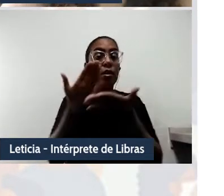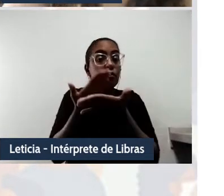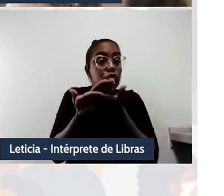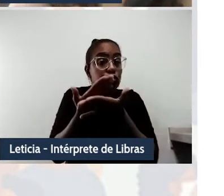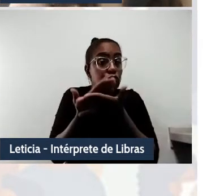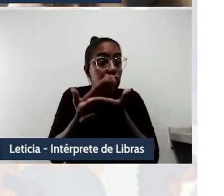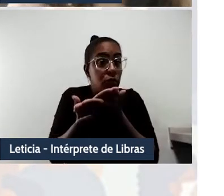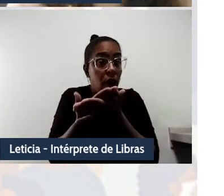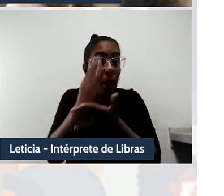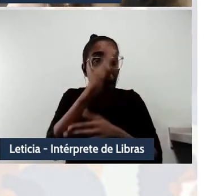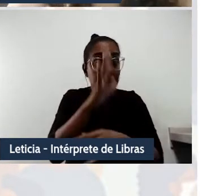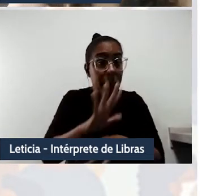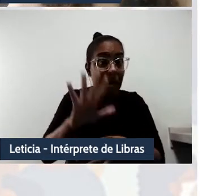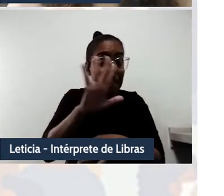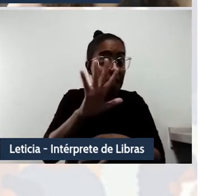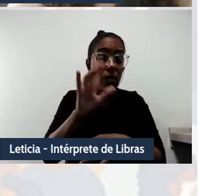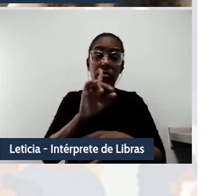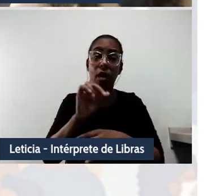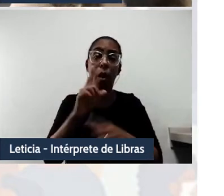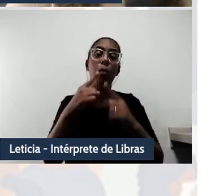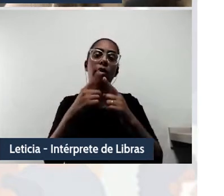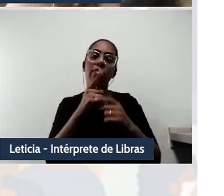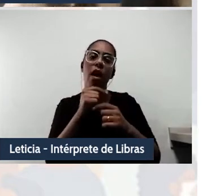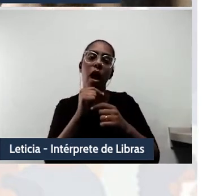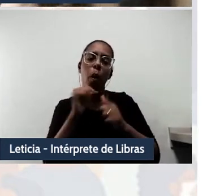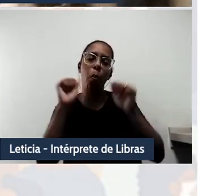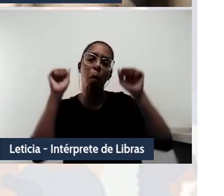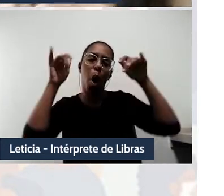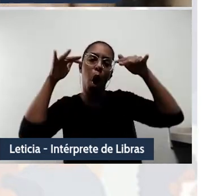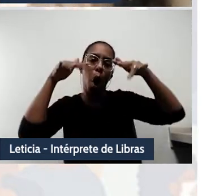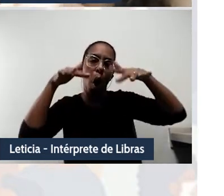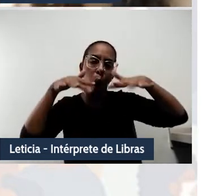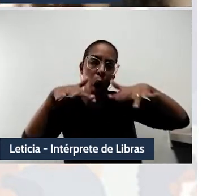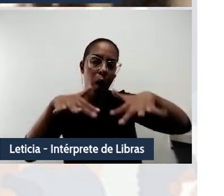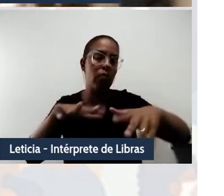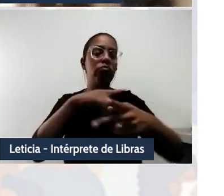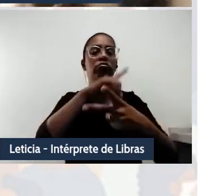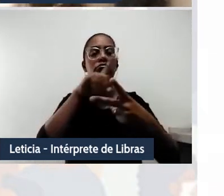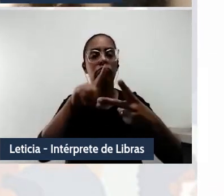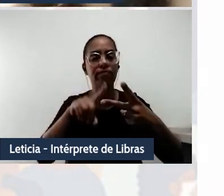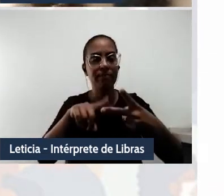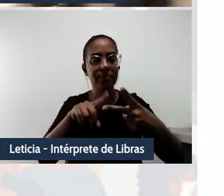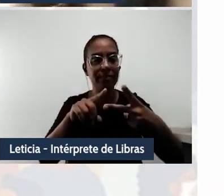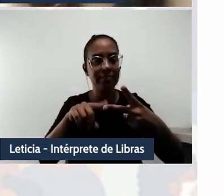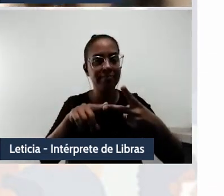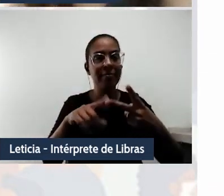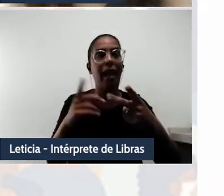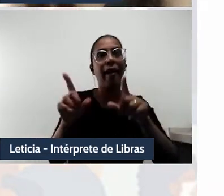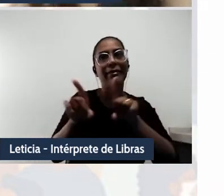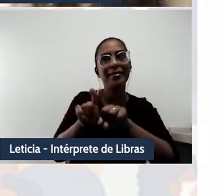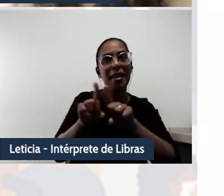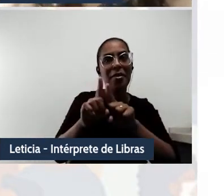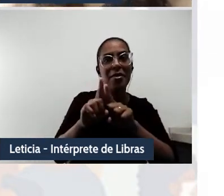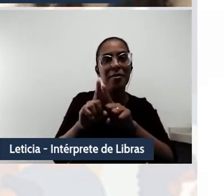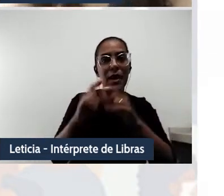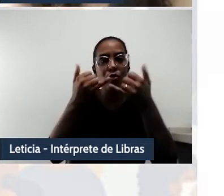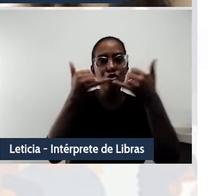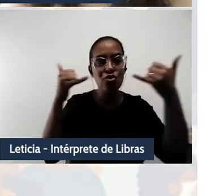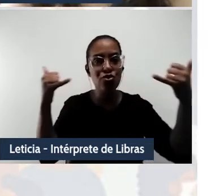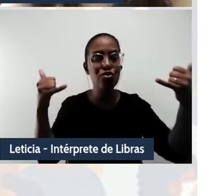Em um site de notícias local, uma nota do início deste ano informa que em Ciudade do Leste,